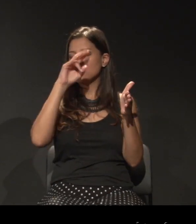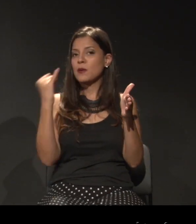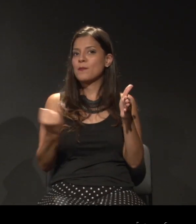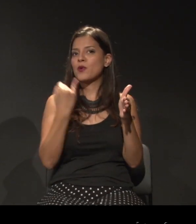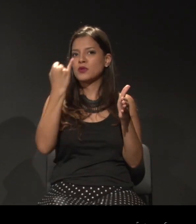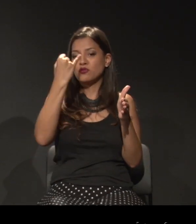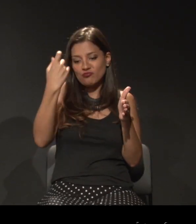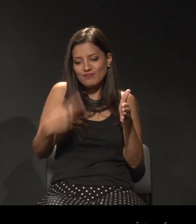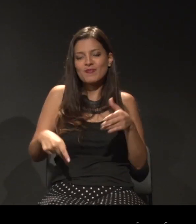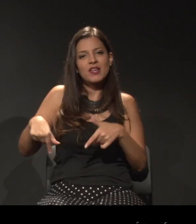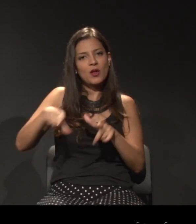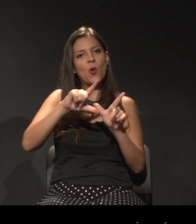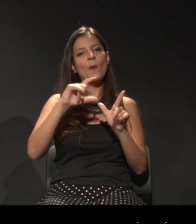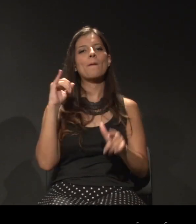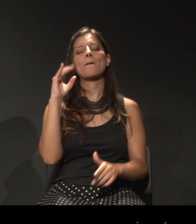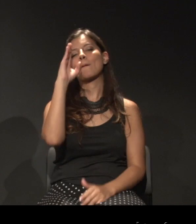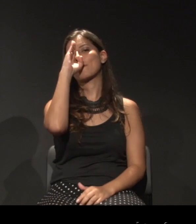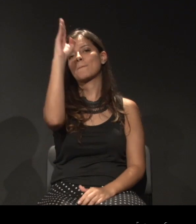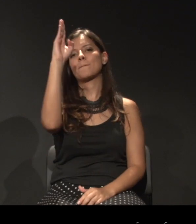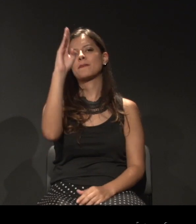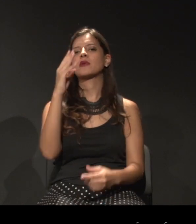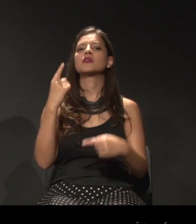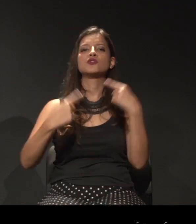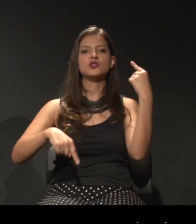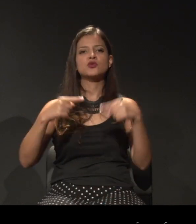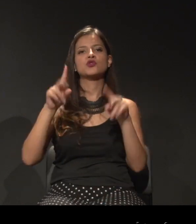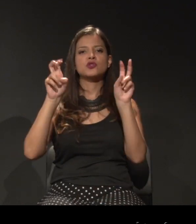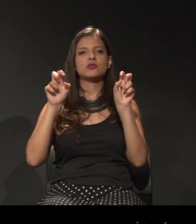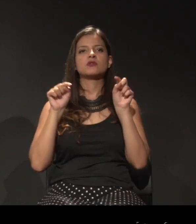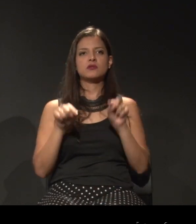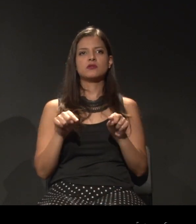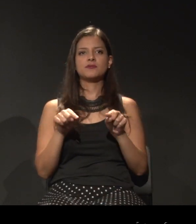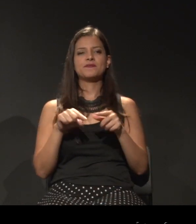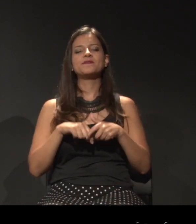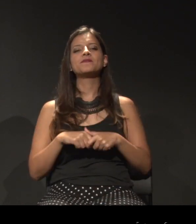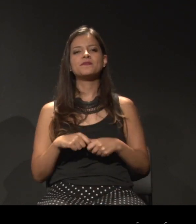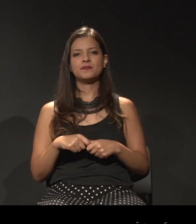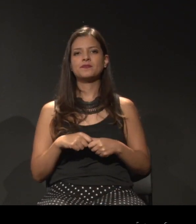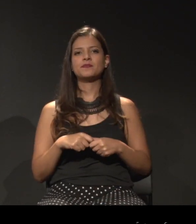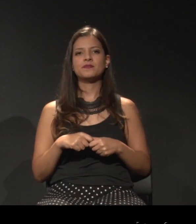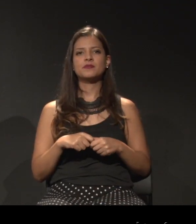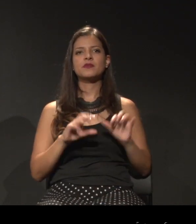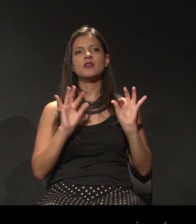Itaú Cultural, principalmente, para pensar sobre essas questões. E, por fim,